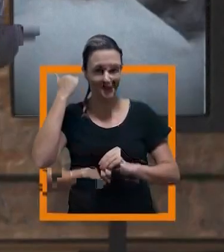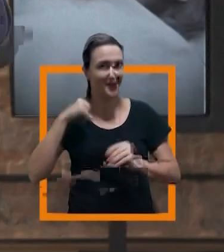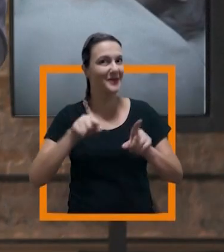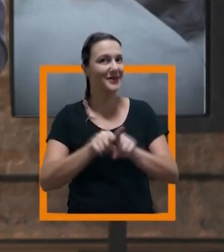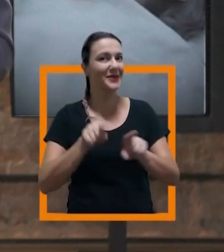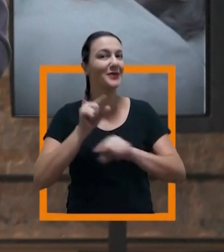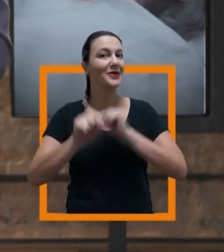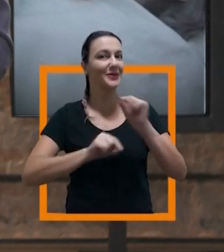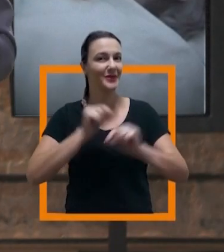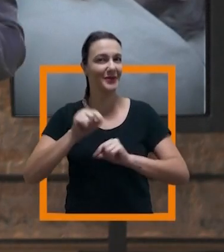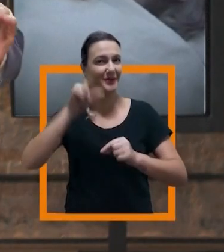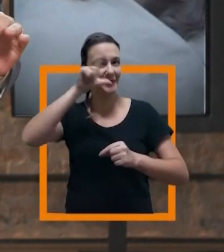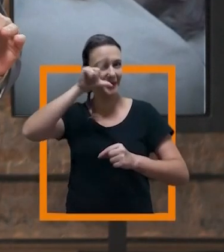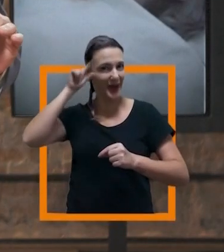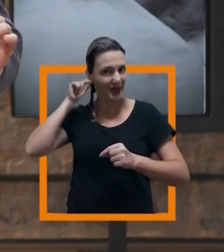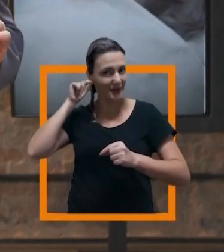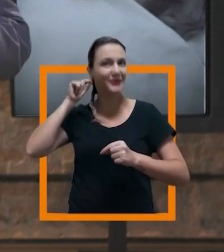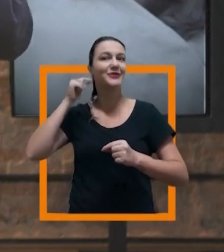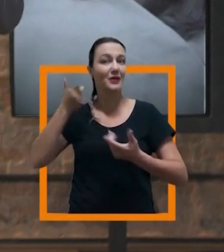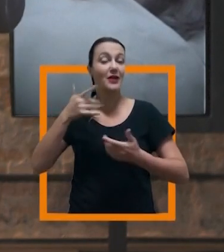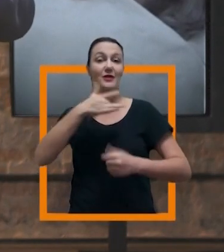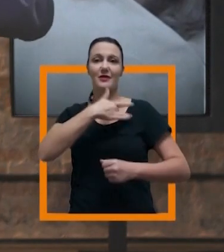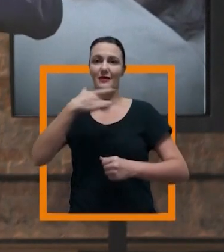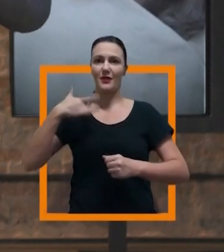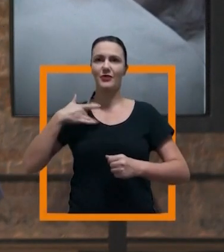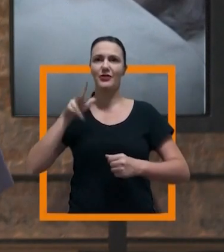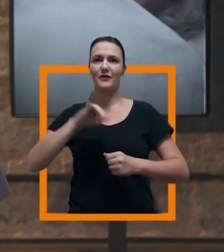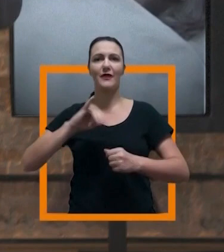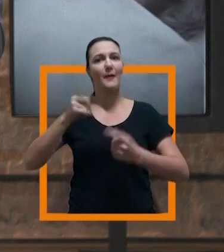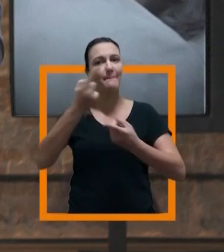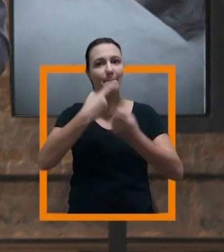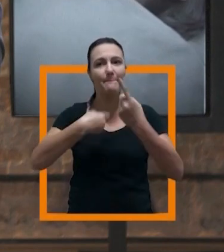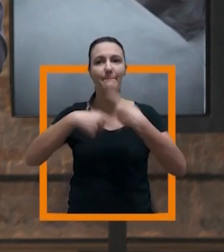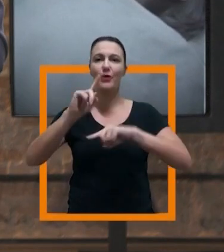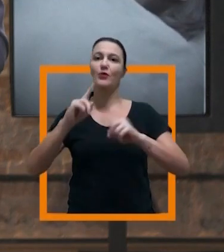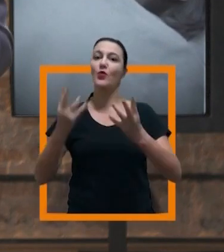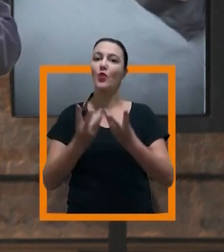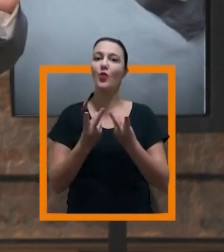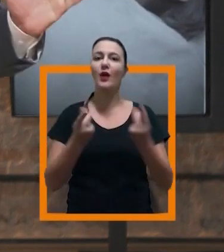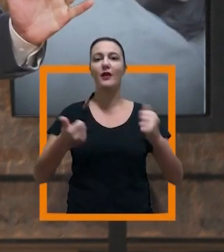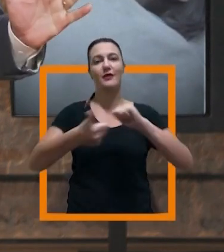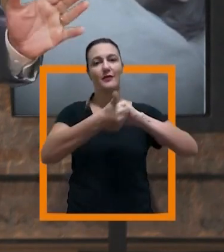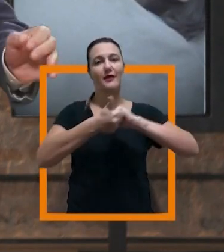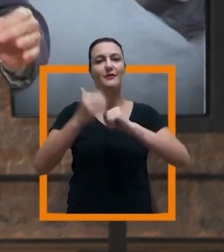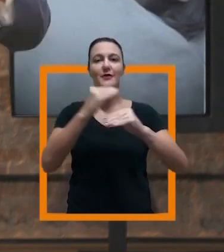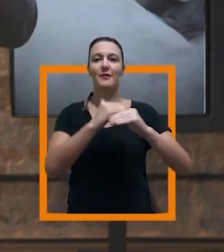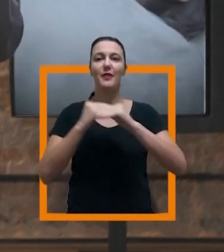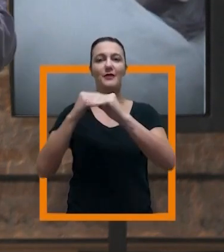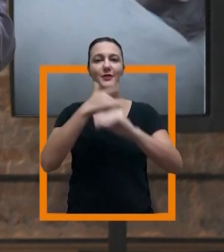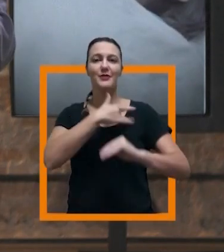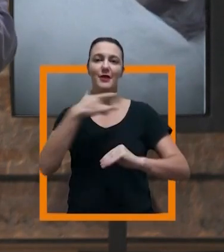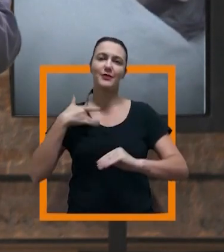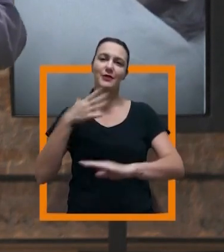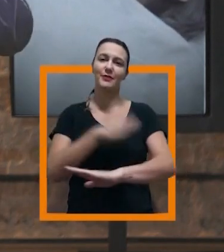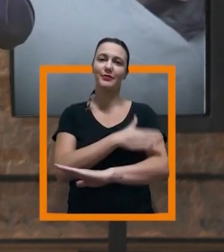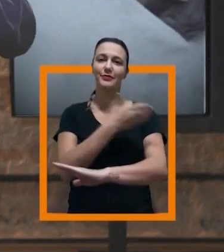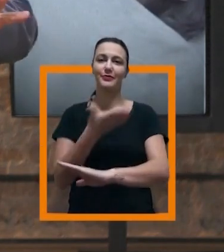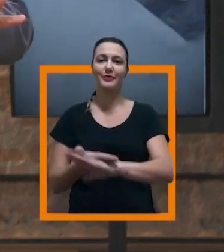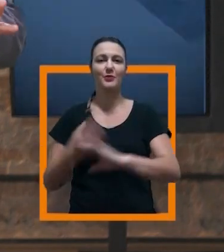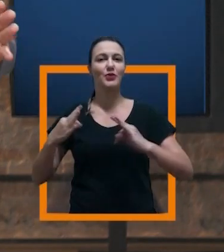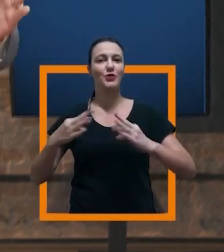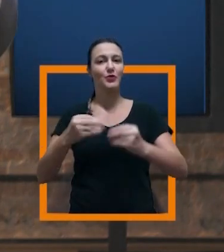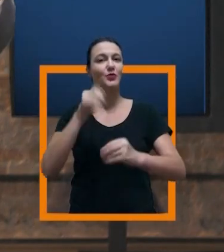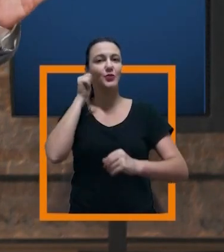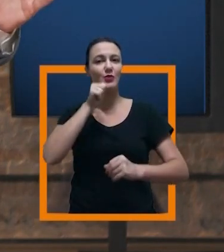E sabe também que com Márcio França, a saúde vai dar um salto de qualidade com o padrão saúde integral